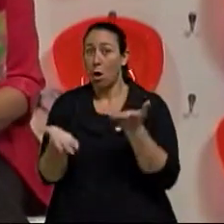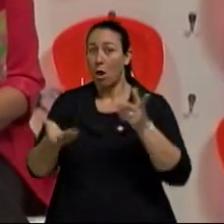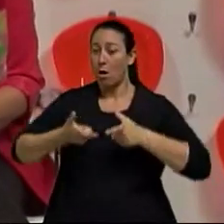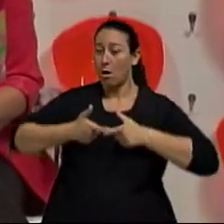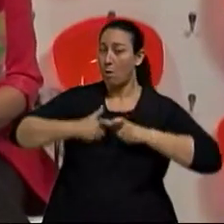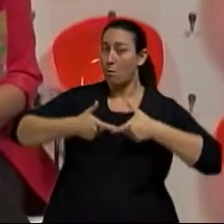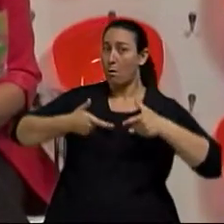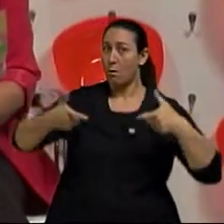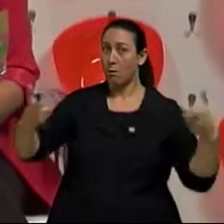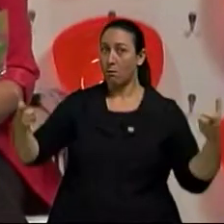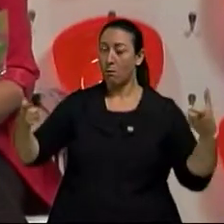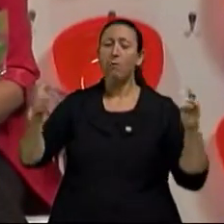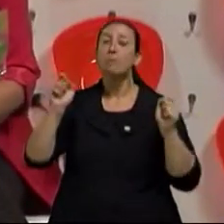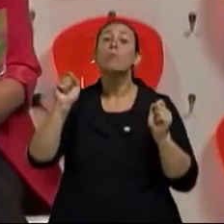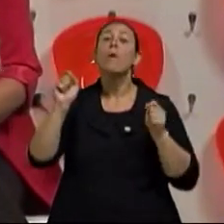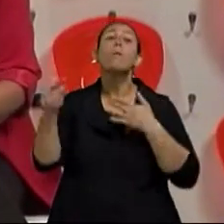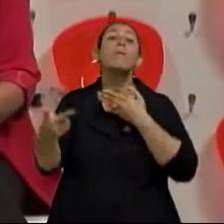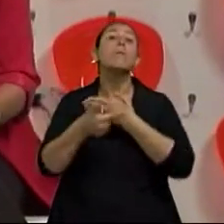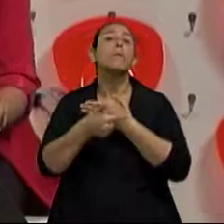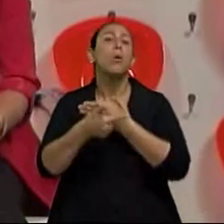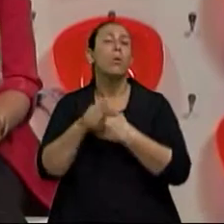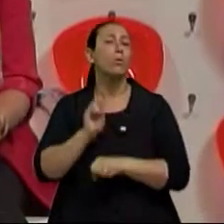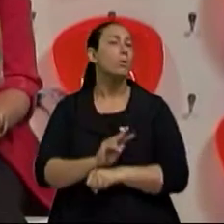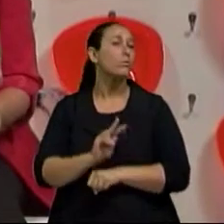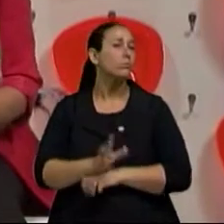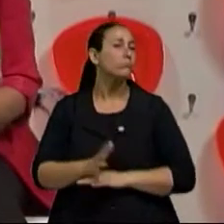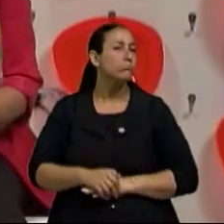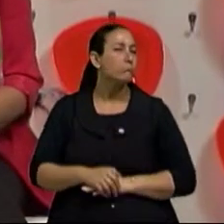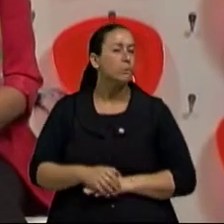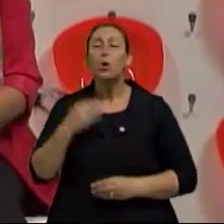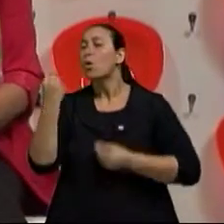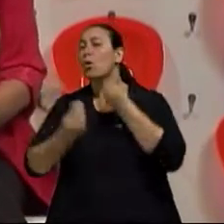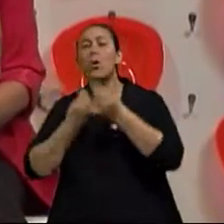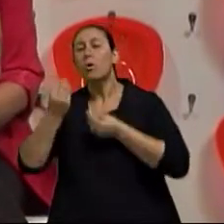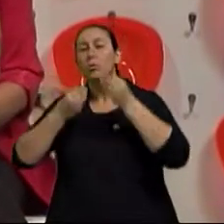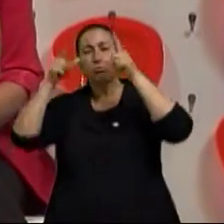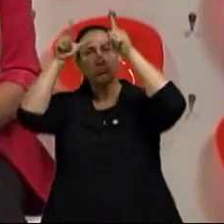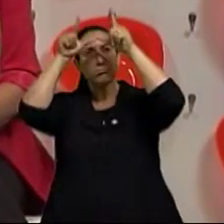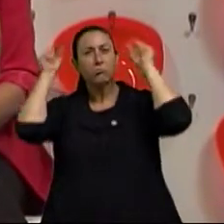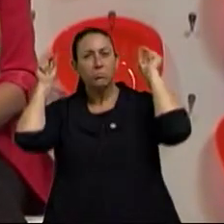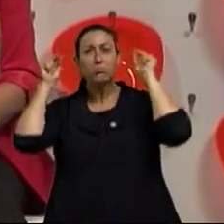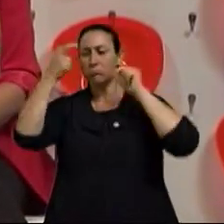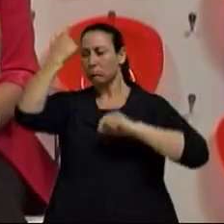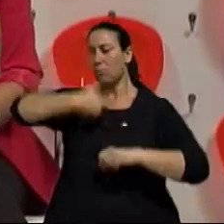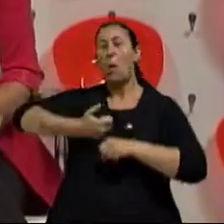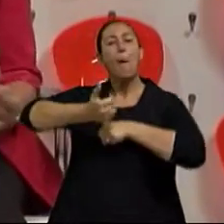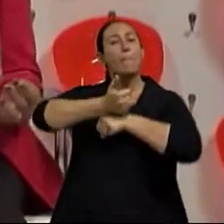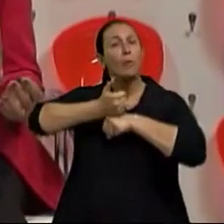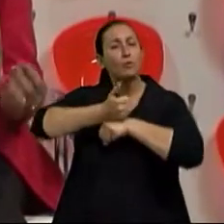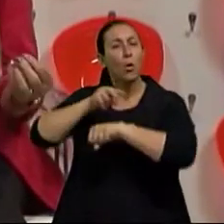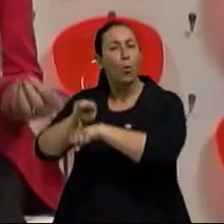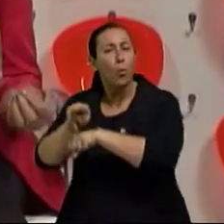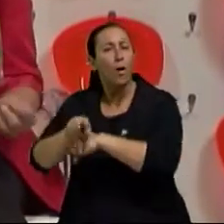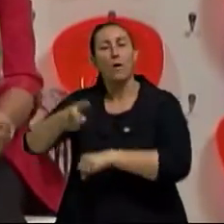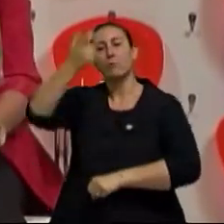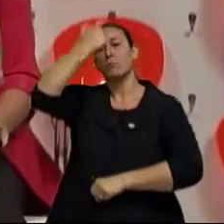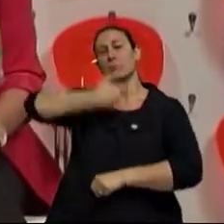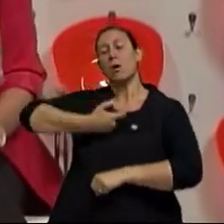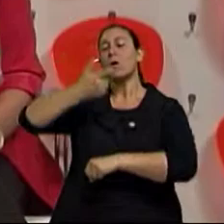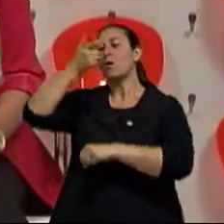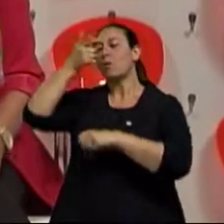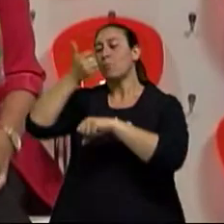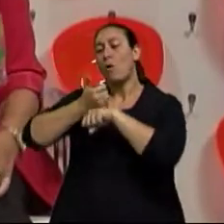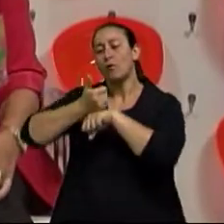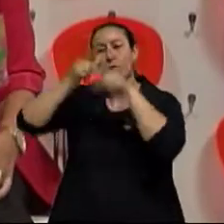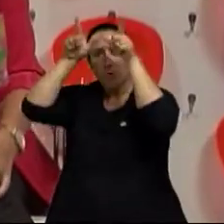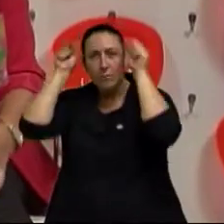qual será o papel do cuidador? Como a enfermagem e a geriatria atuarão neste sentido? Para falar sobre esse assunto,